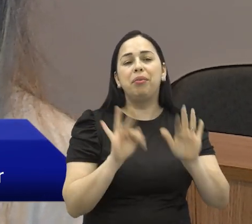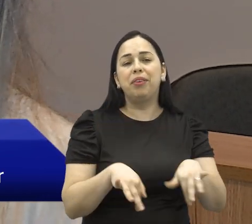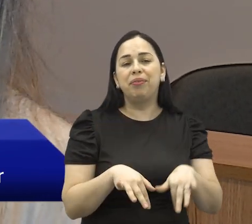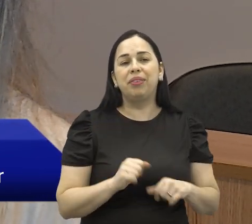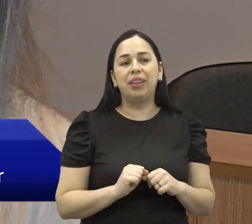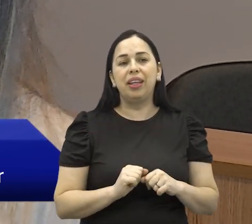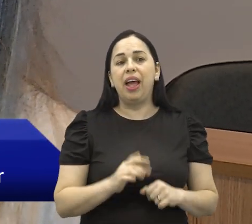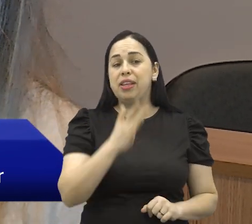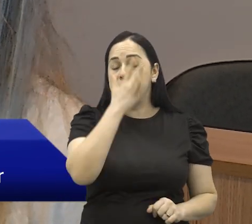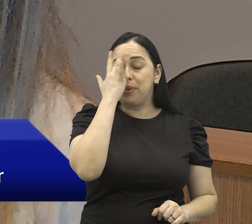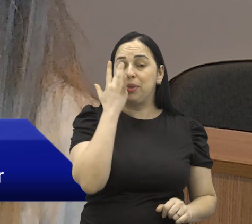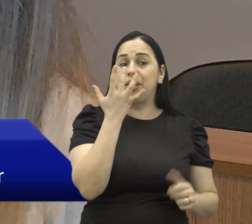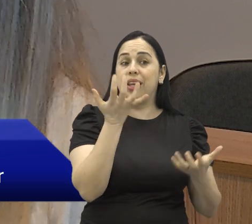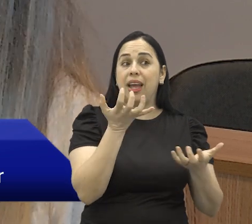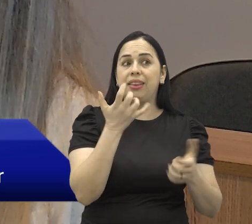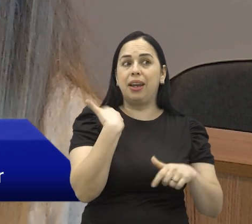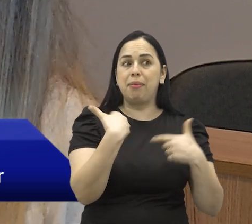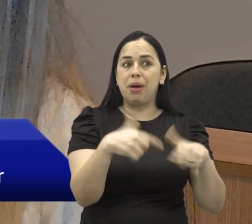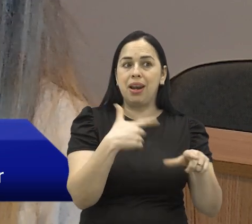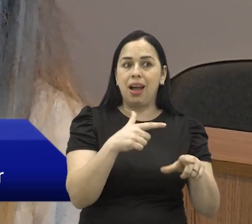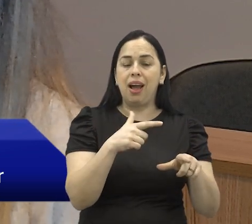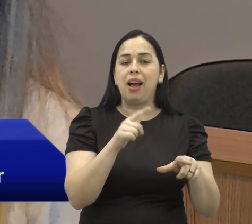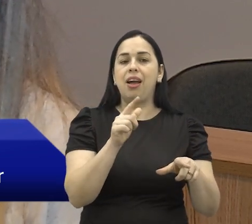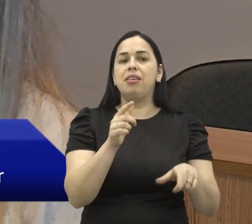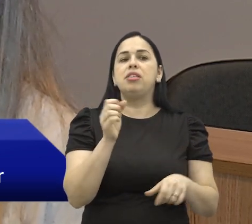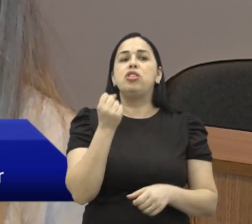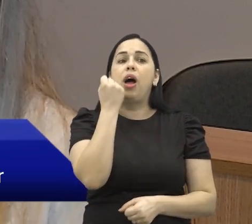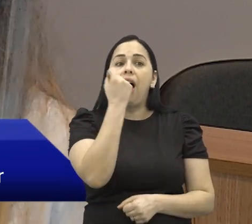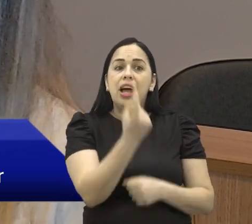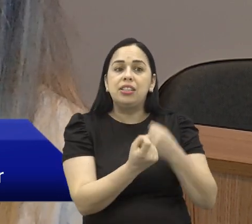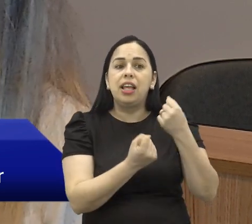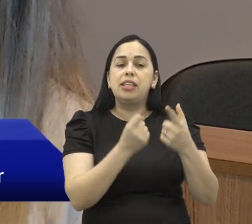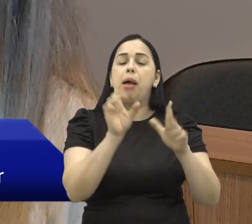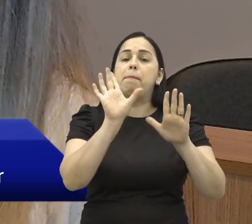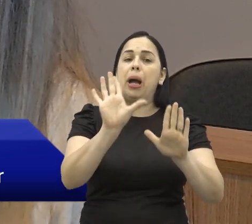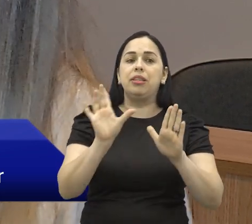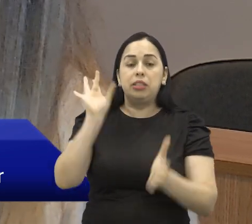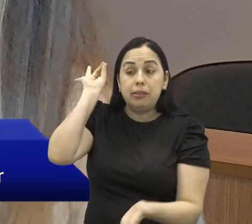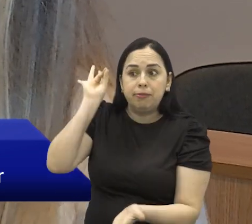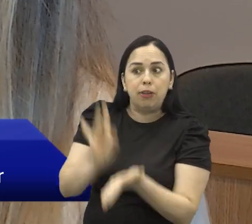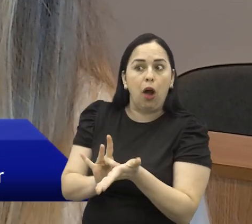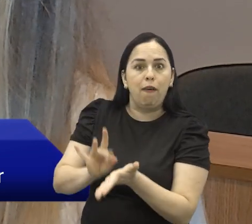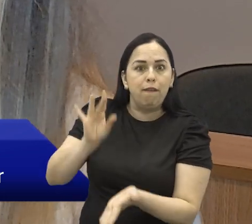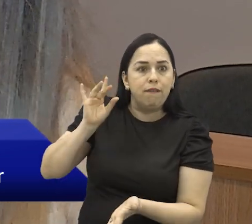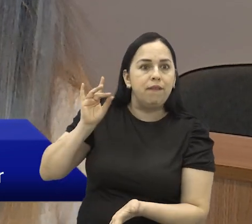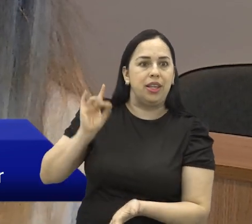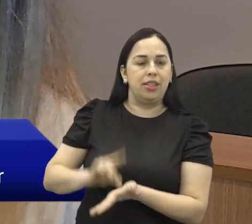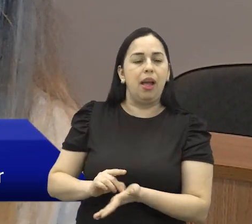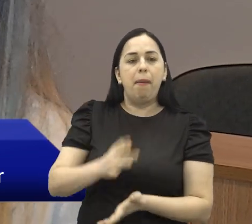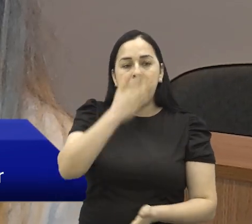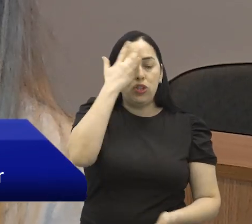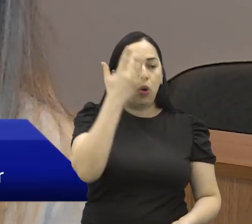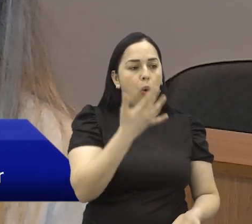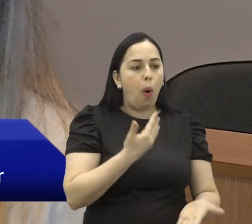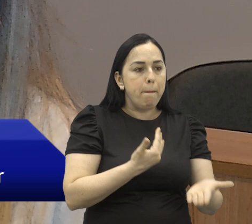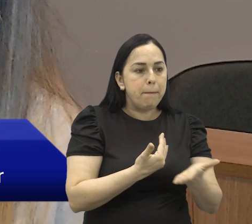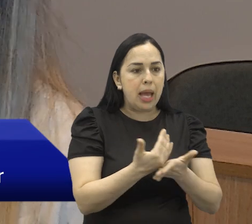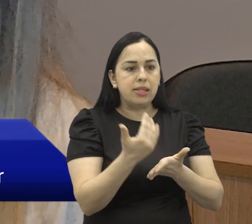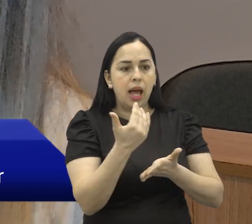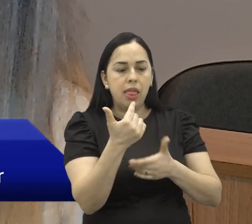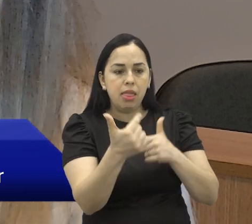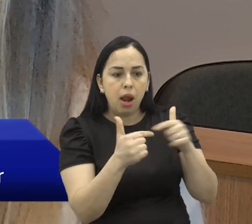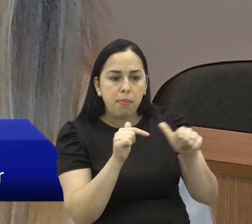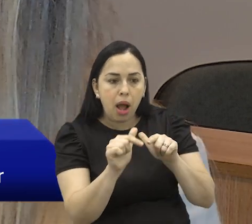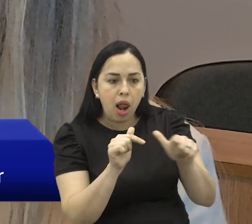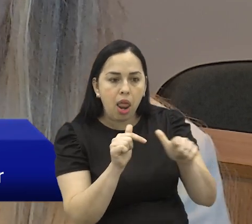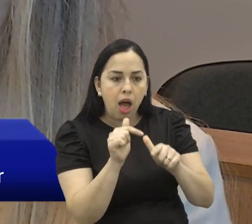procura também essas vagas temporárias pensando em tornar definitivo, né? E existe essa possibilidade da pessoa entrar para poder fazer